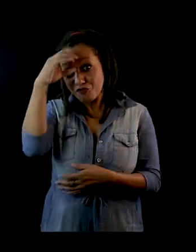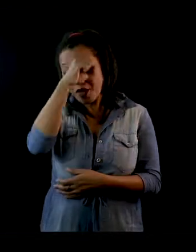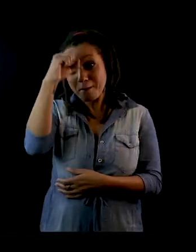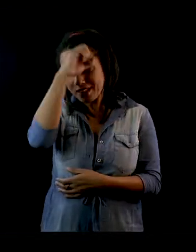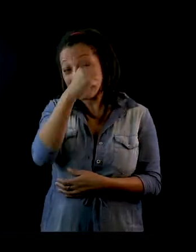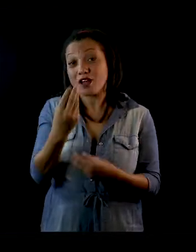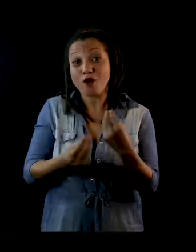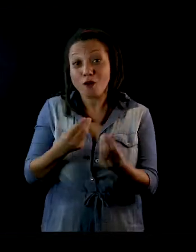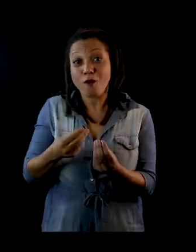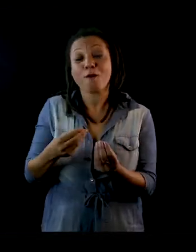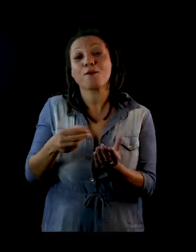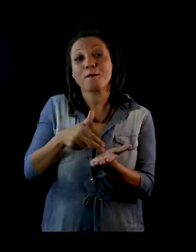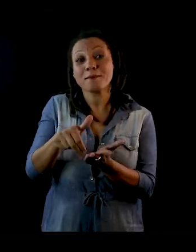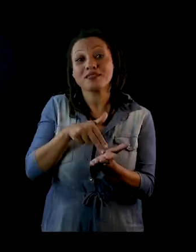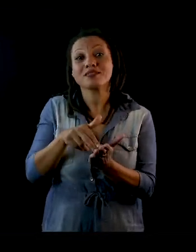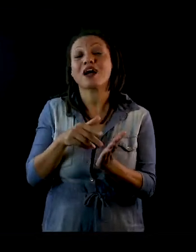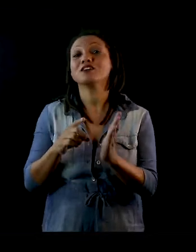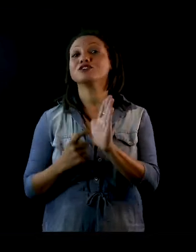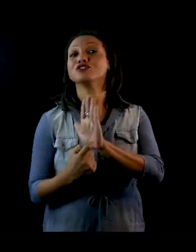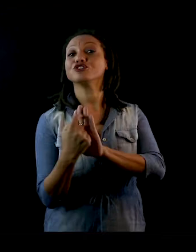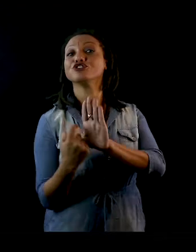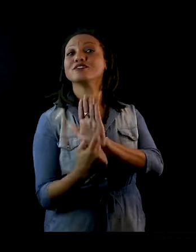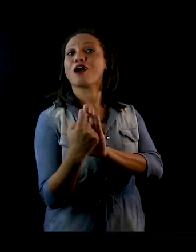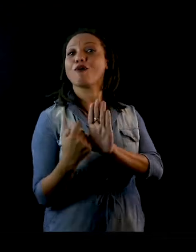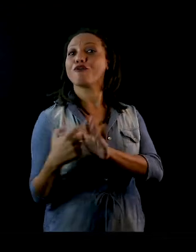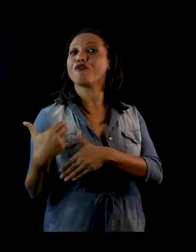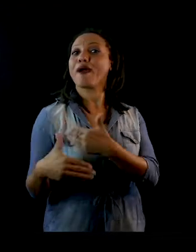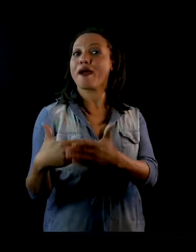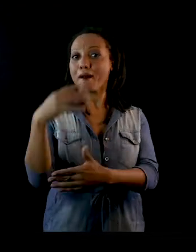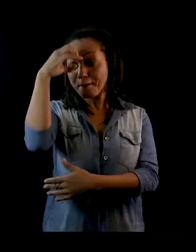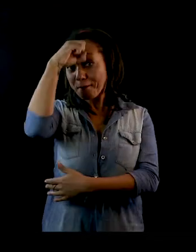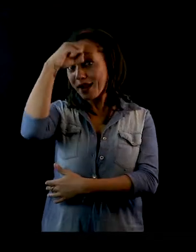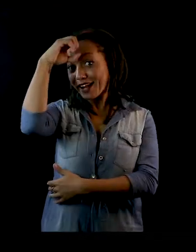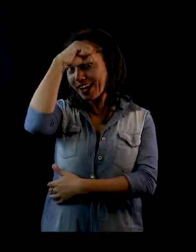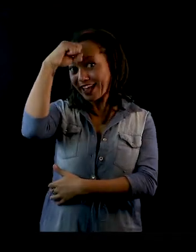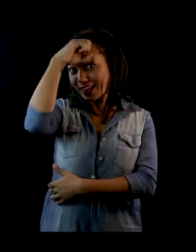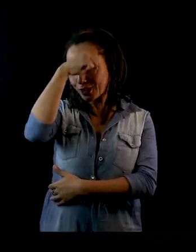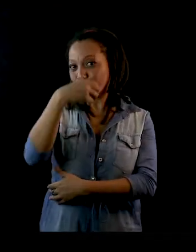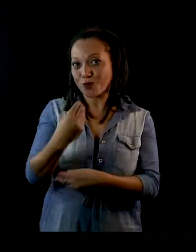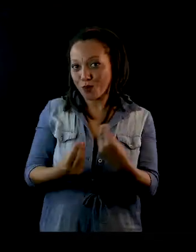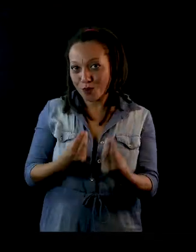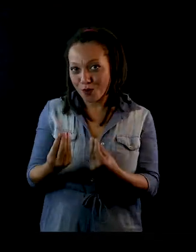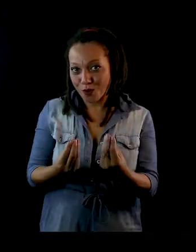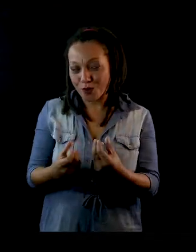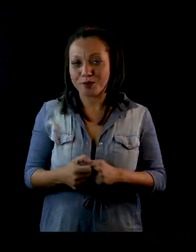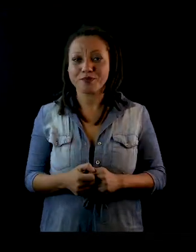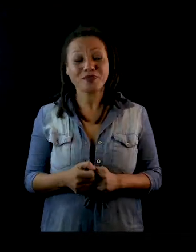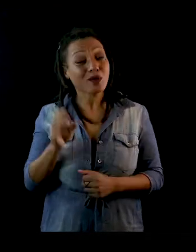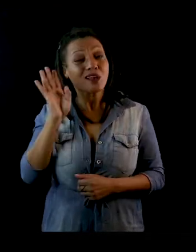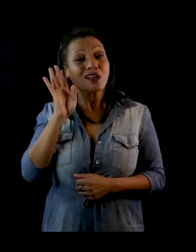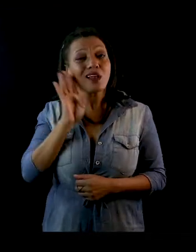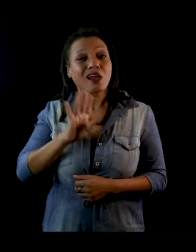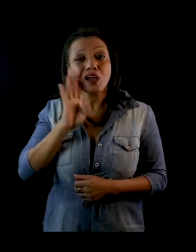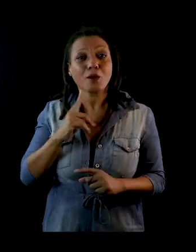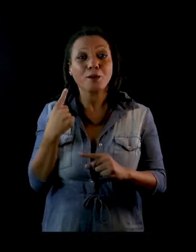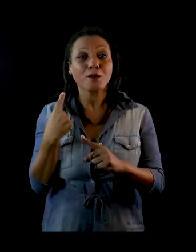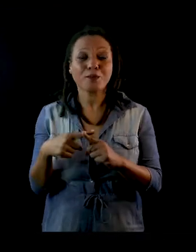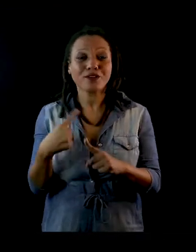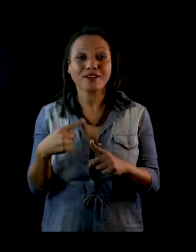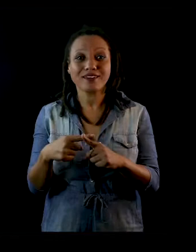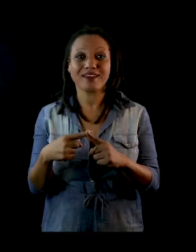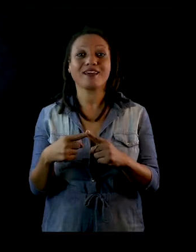a revista, pintar digitalmente. O legal de trabalhar com isso é que eu pude mostrar o Recife do século XX, no início do século XX,